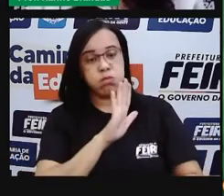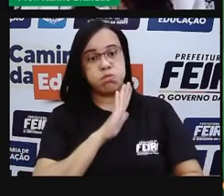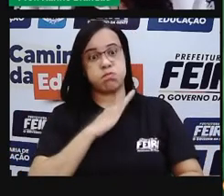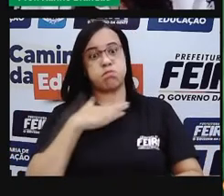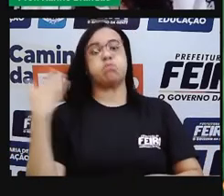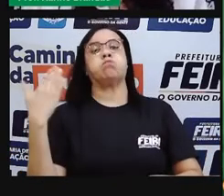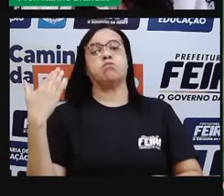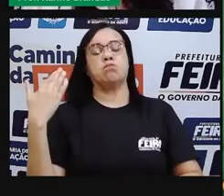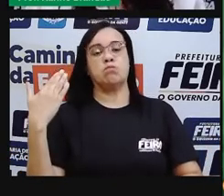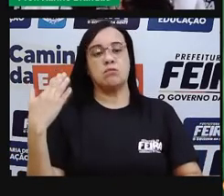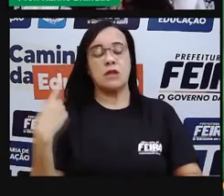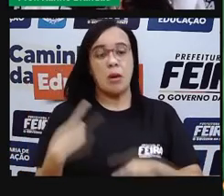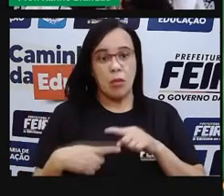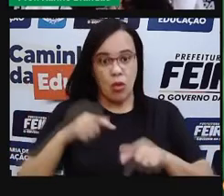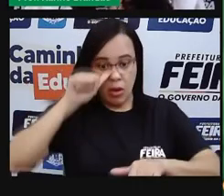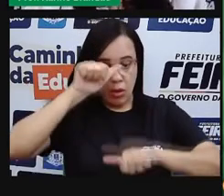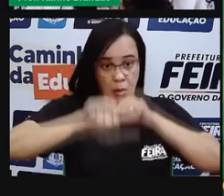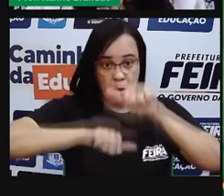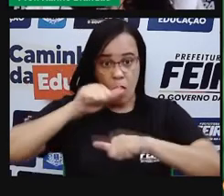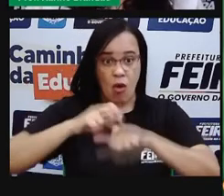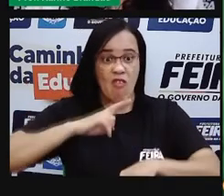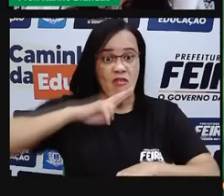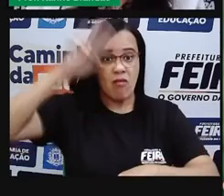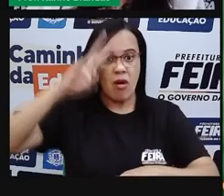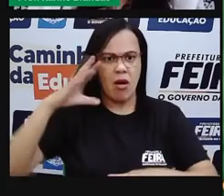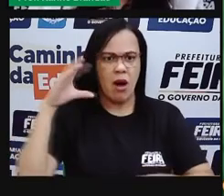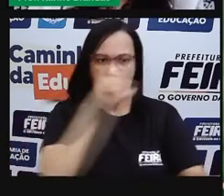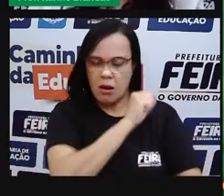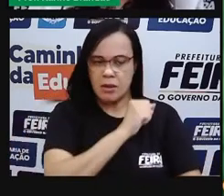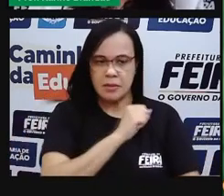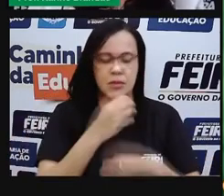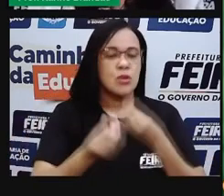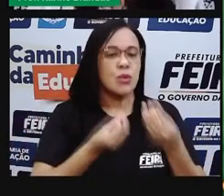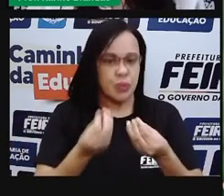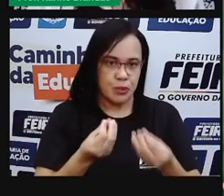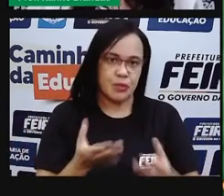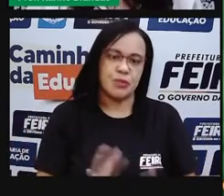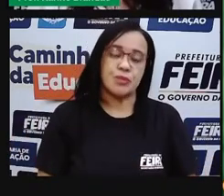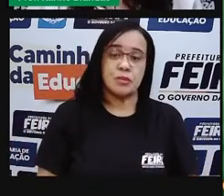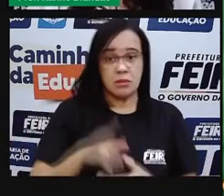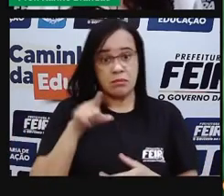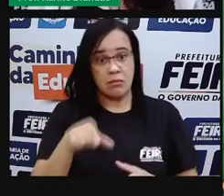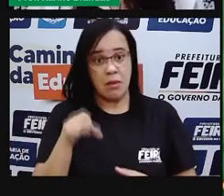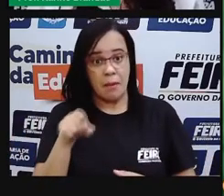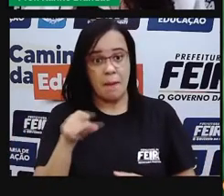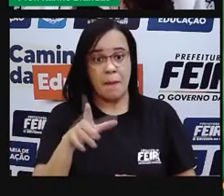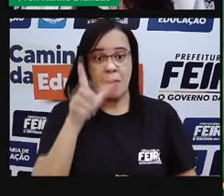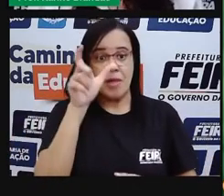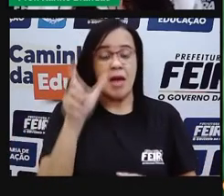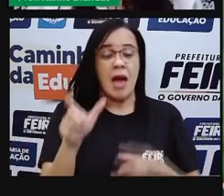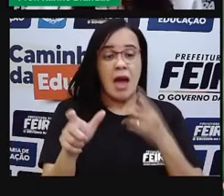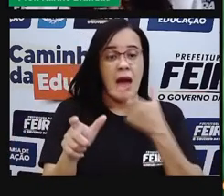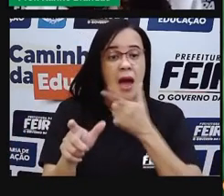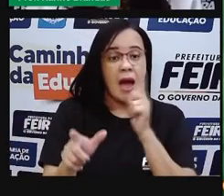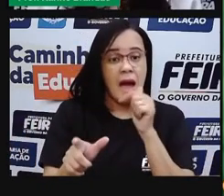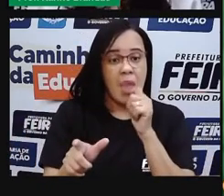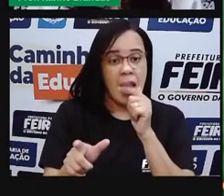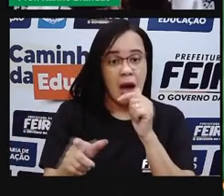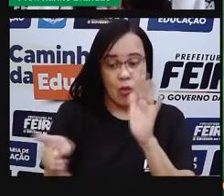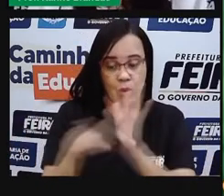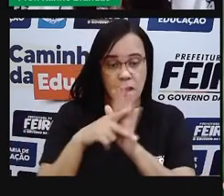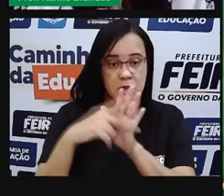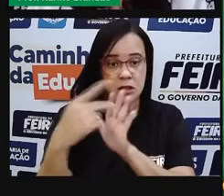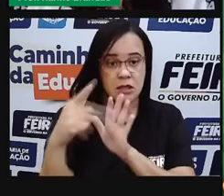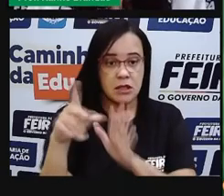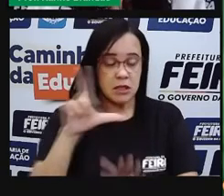E aí, por conta da água ter essa propriedade, né, física, de demorar,